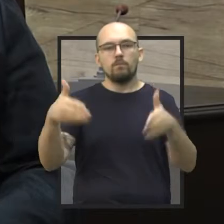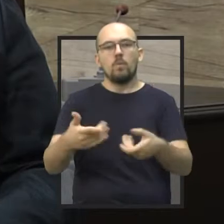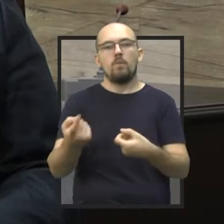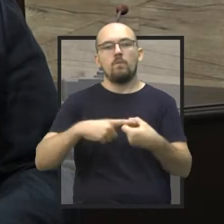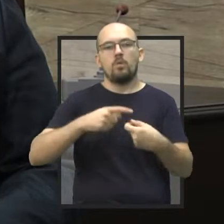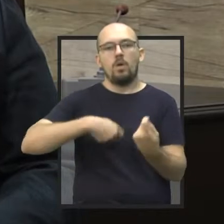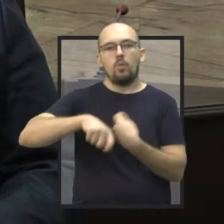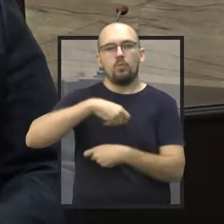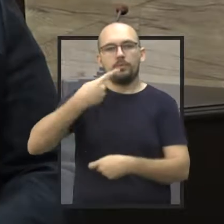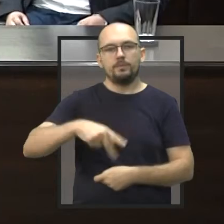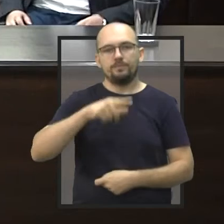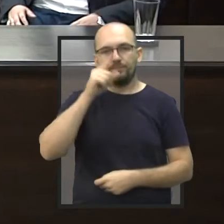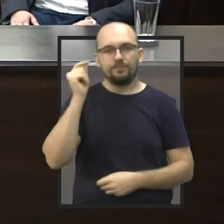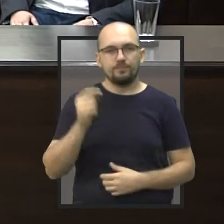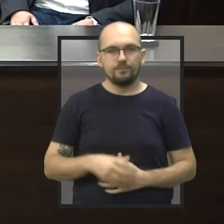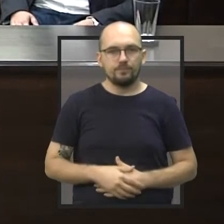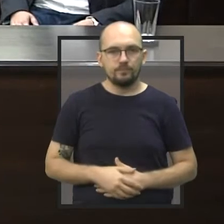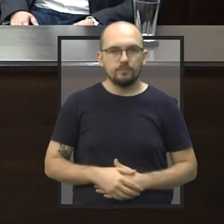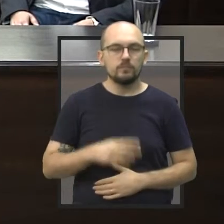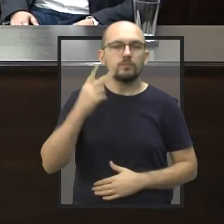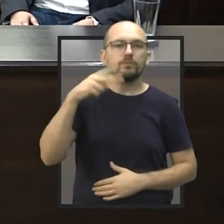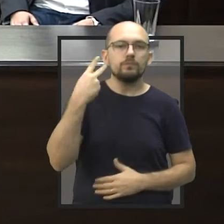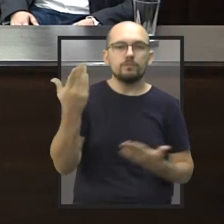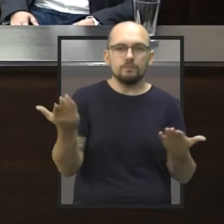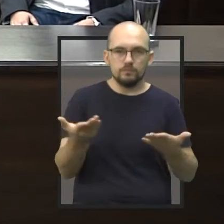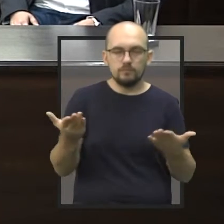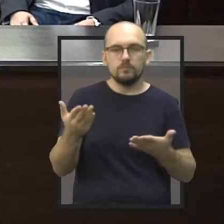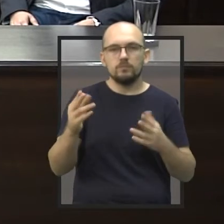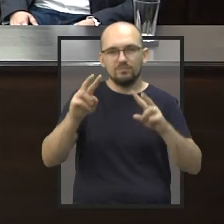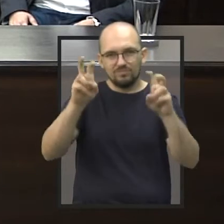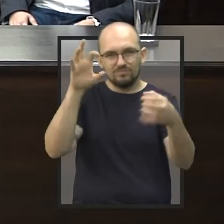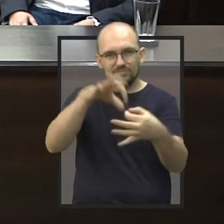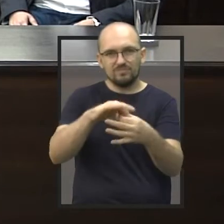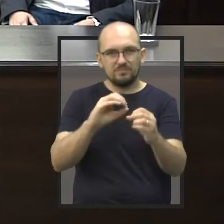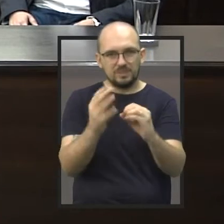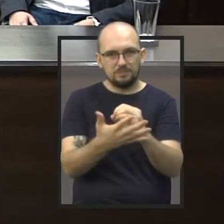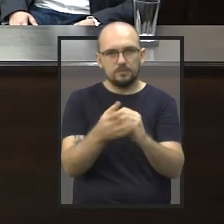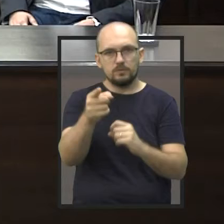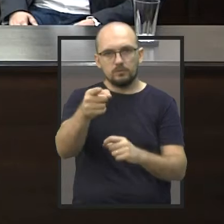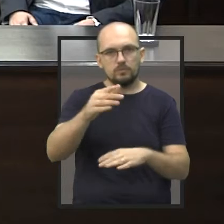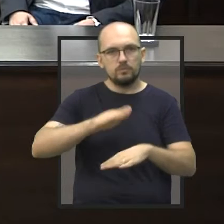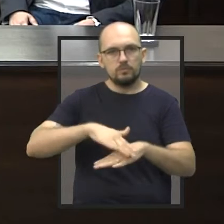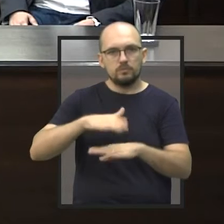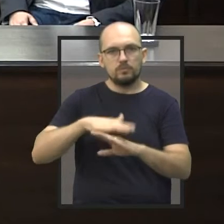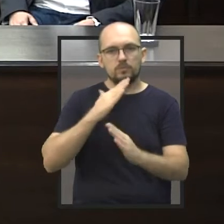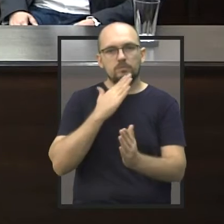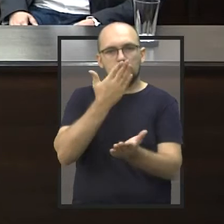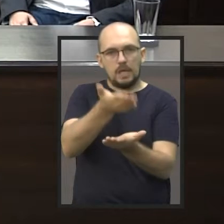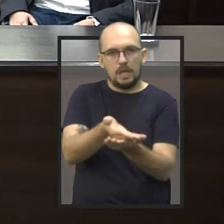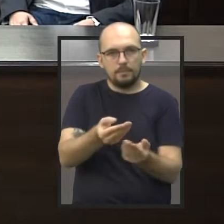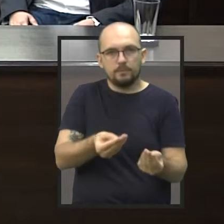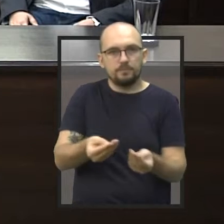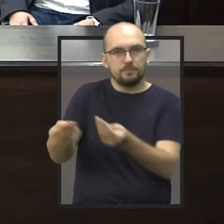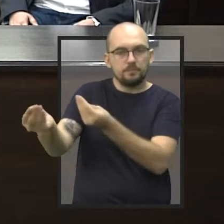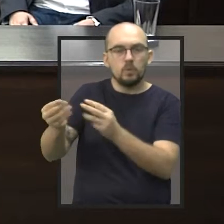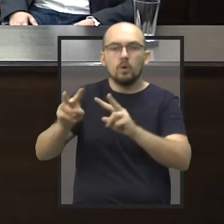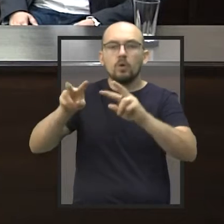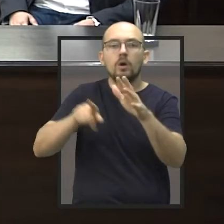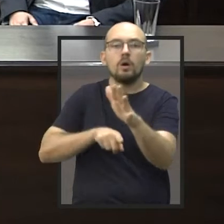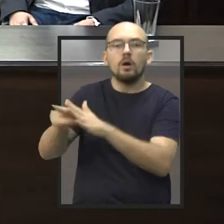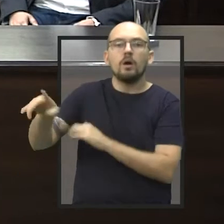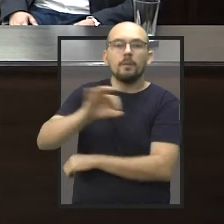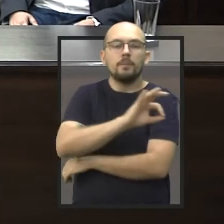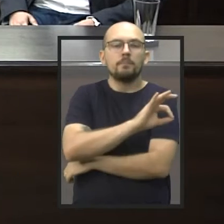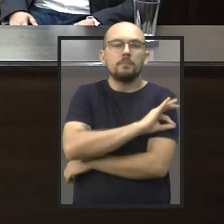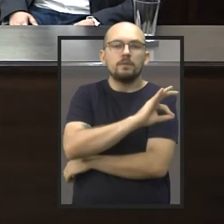voltar à economia da cidade. Vereador, ainda falando sobre esse tema pandemia, o senhor é um dos autores do requerimento que questiona a